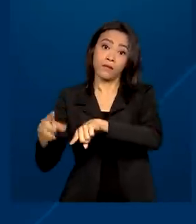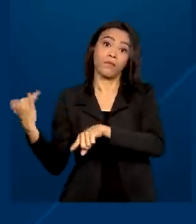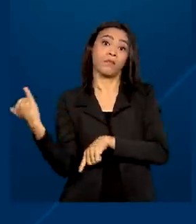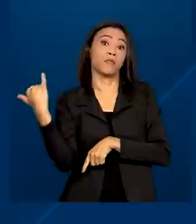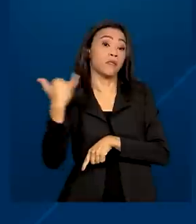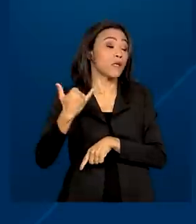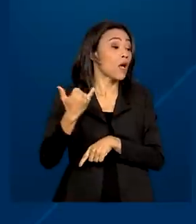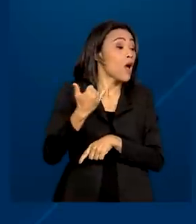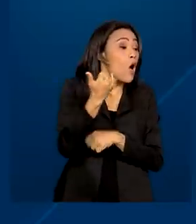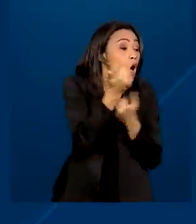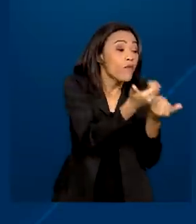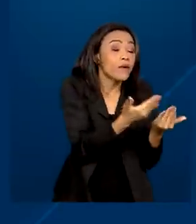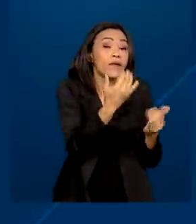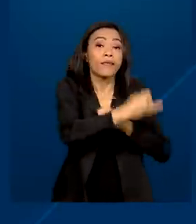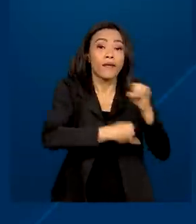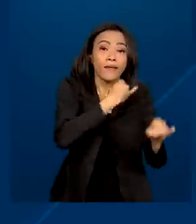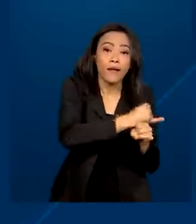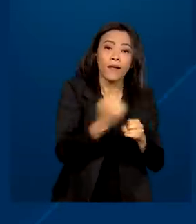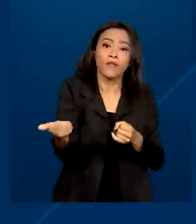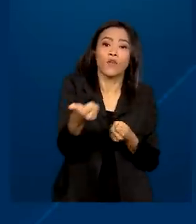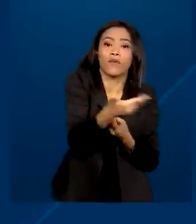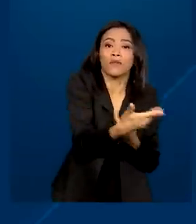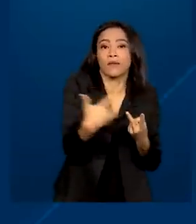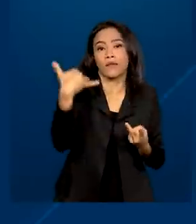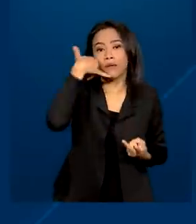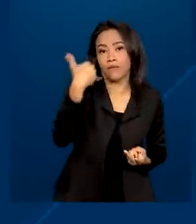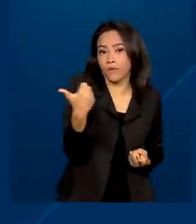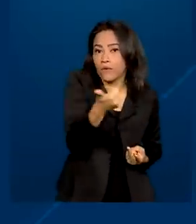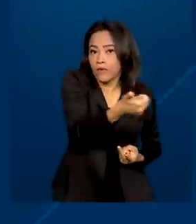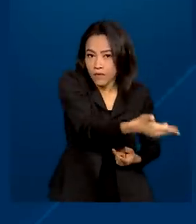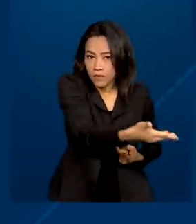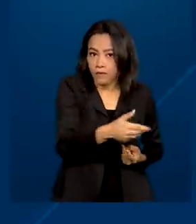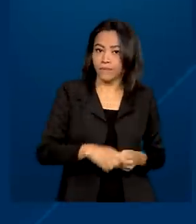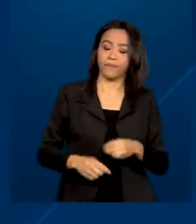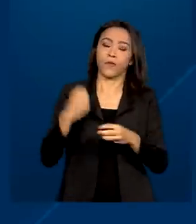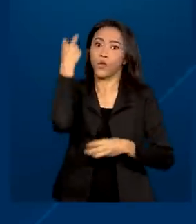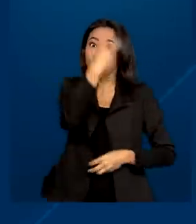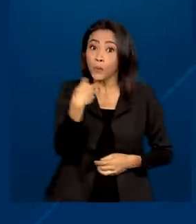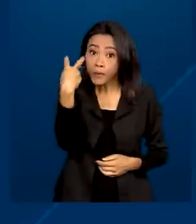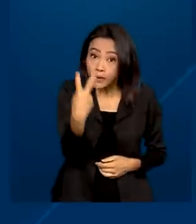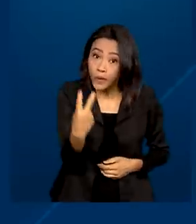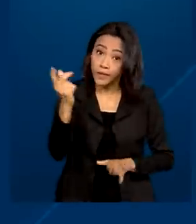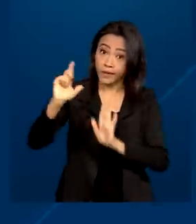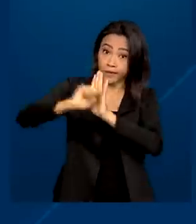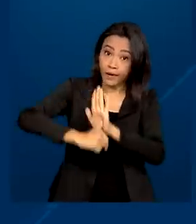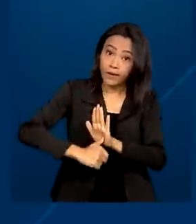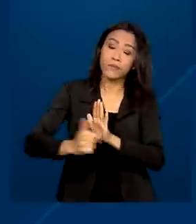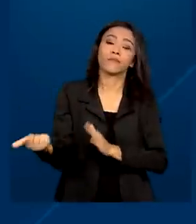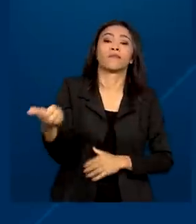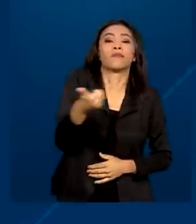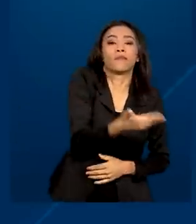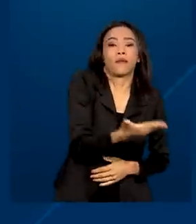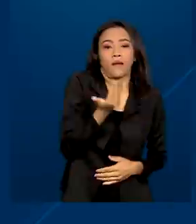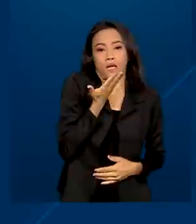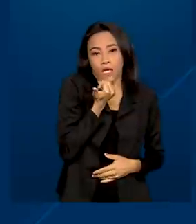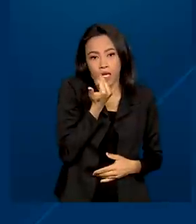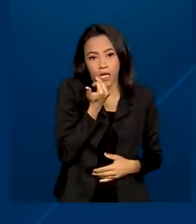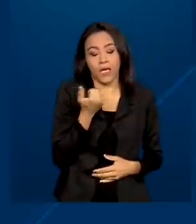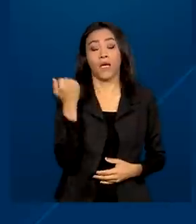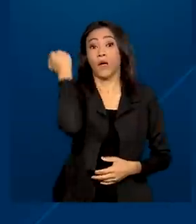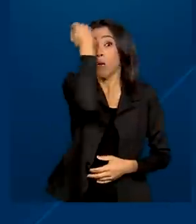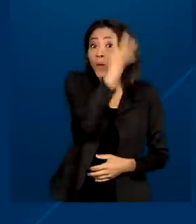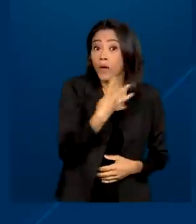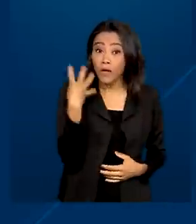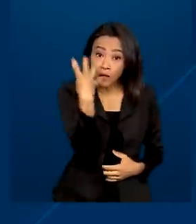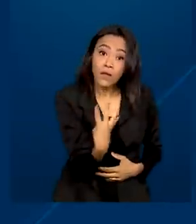comunicação, como internet e telefone. Com duas horas de atraso, alimentação. A partir de